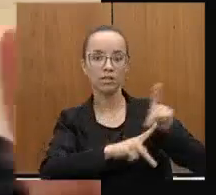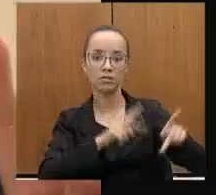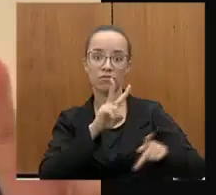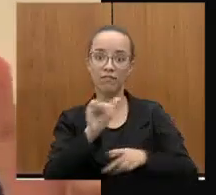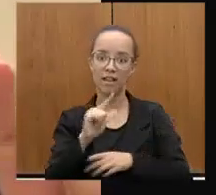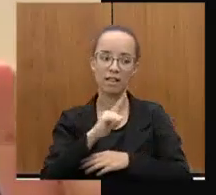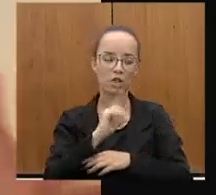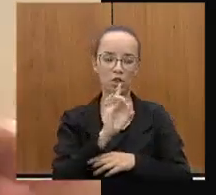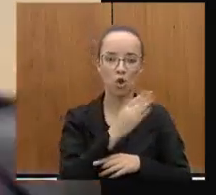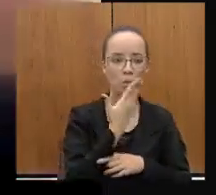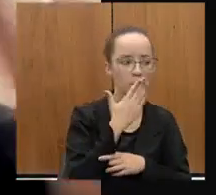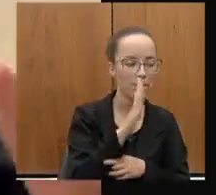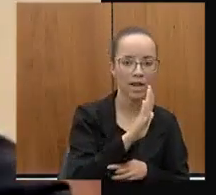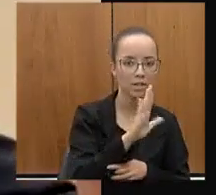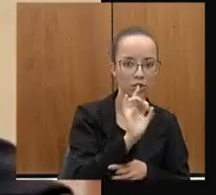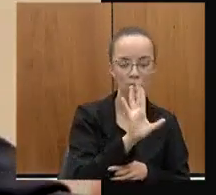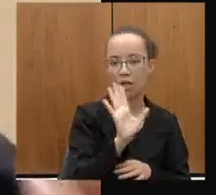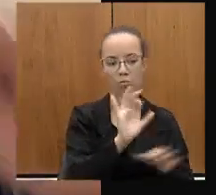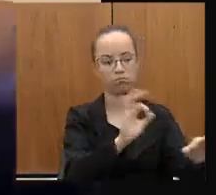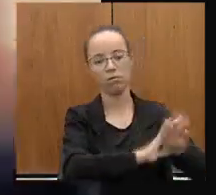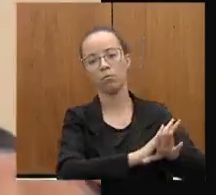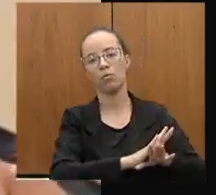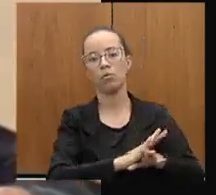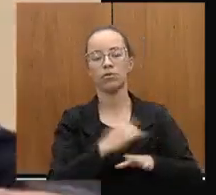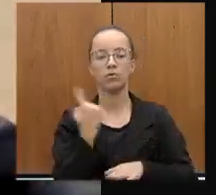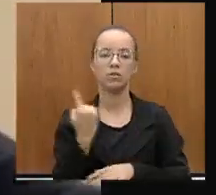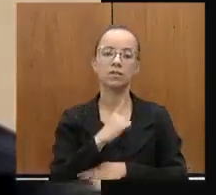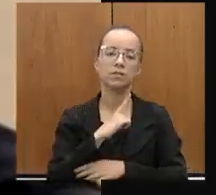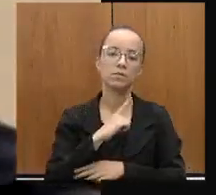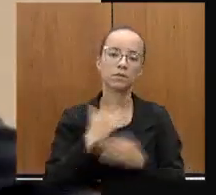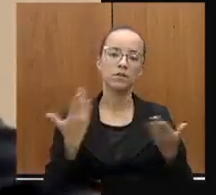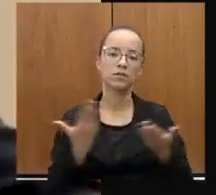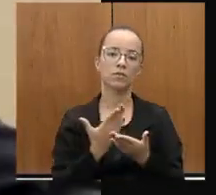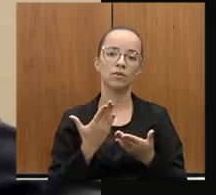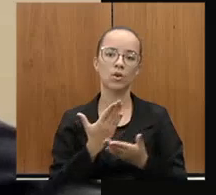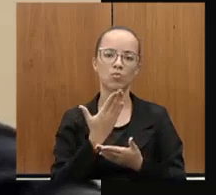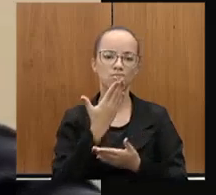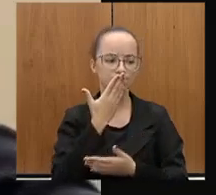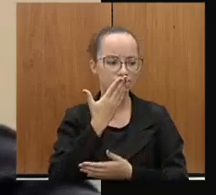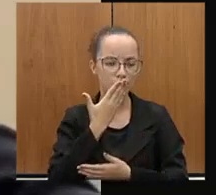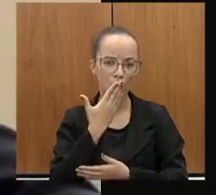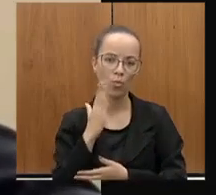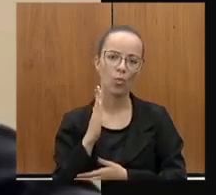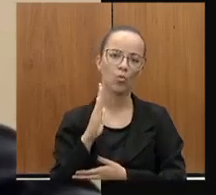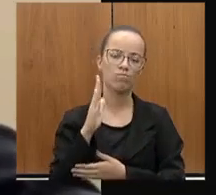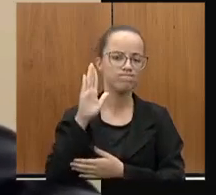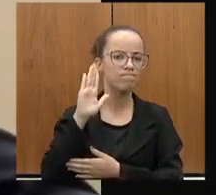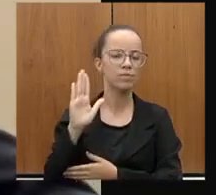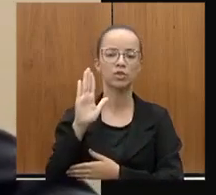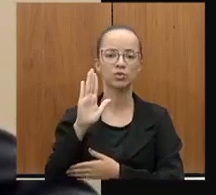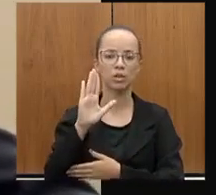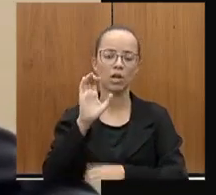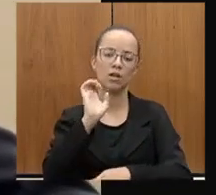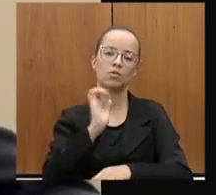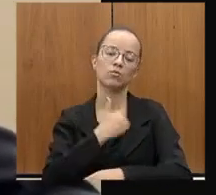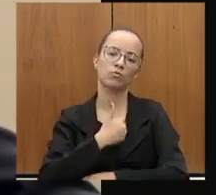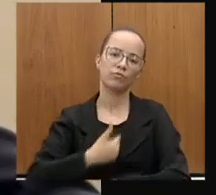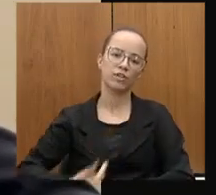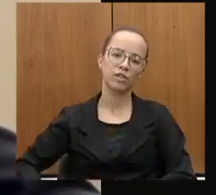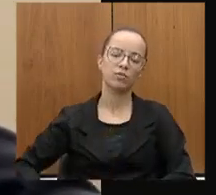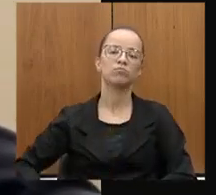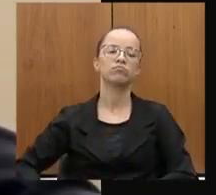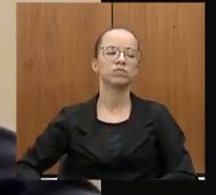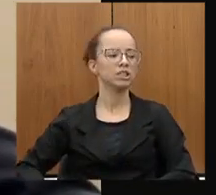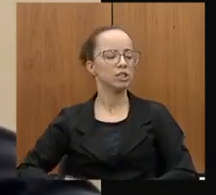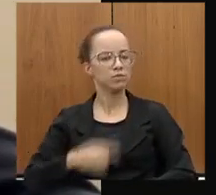promessas, acabaram-se as promessas, o que nós temos agora é o compromisso de um Estado realmente atencioso para